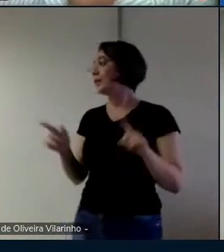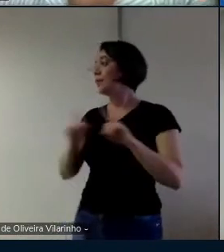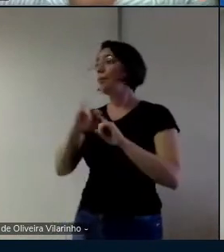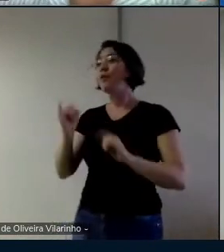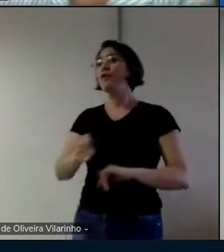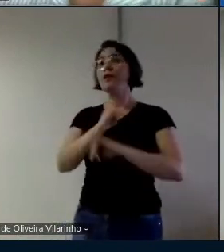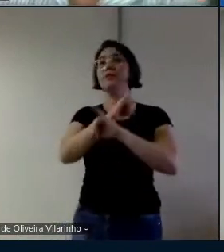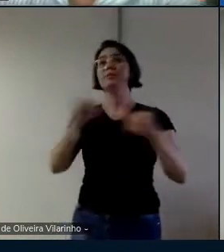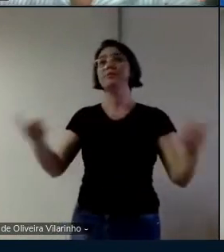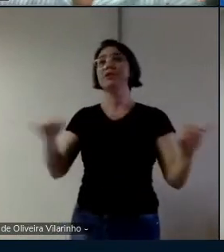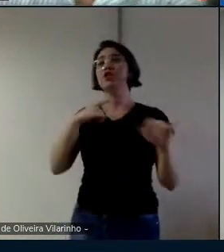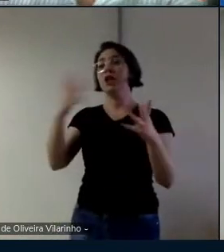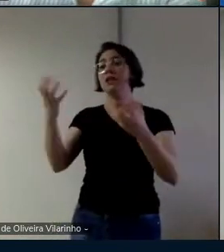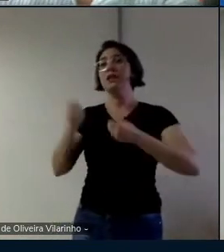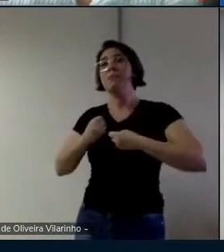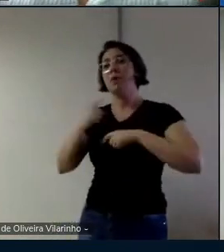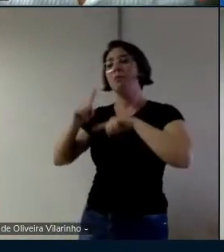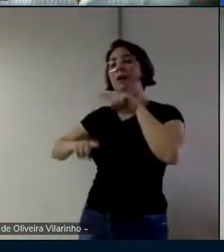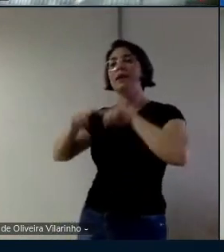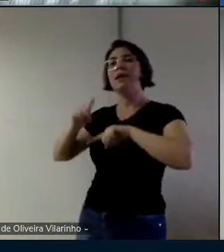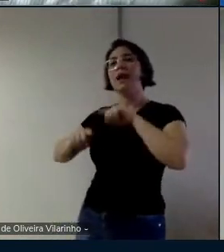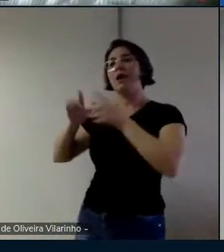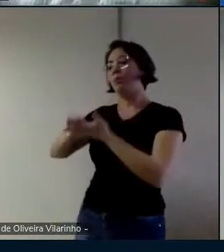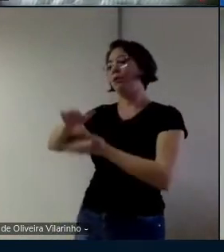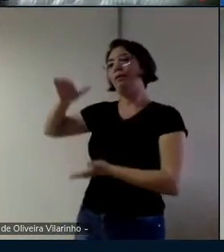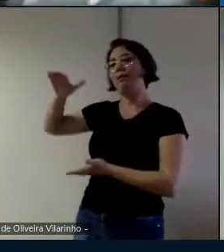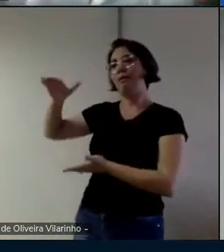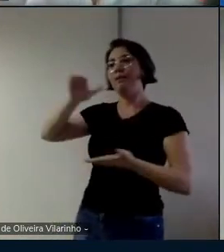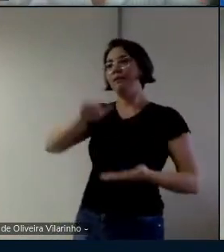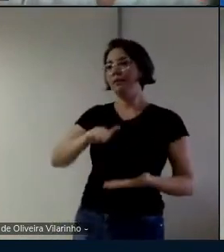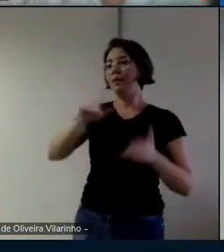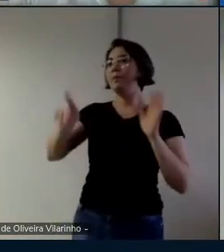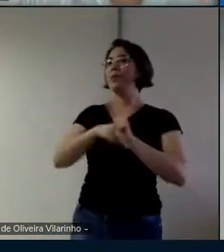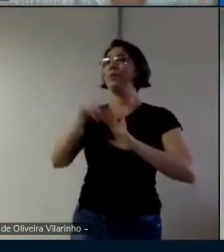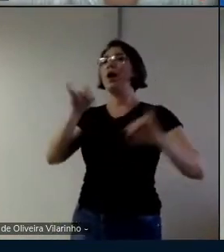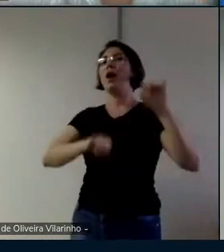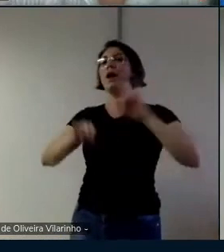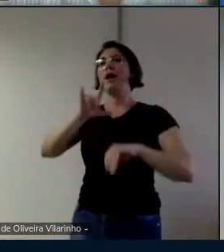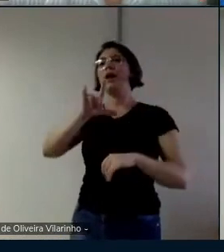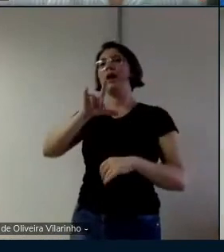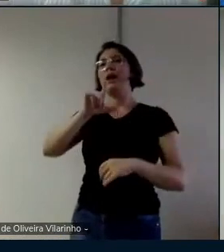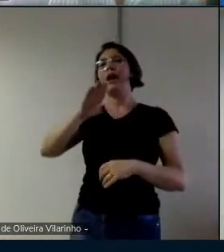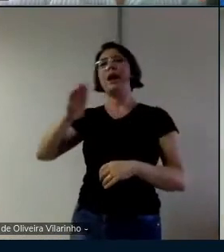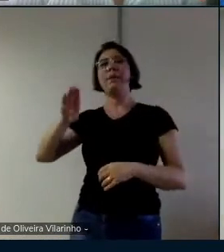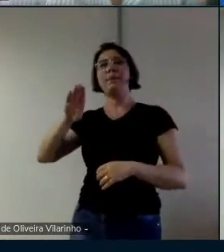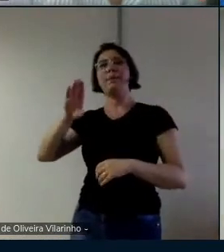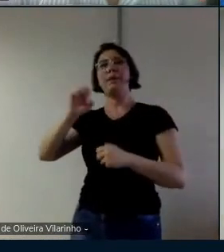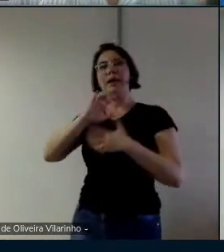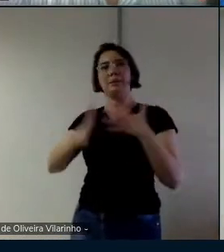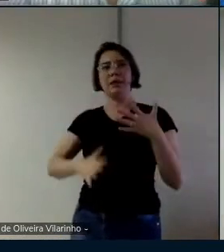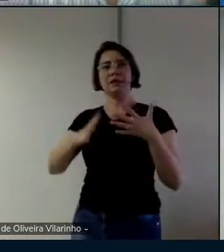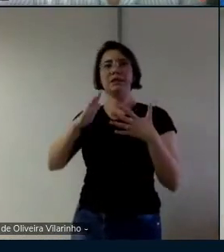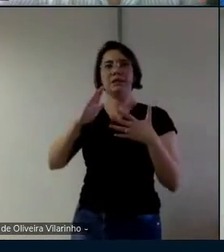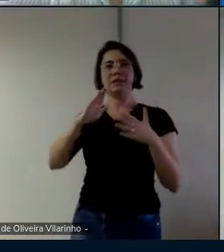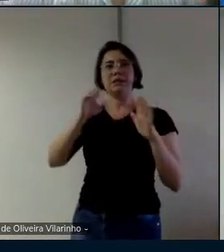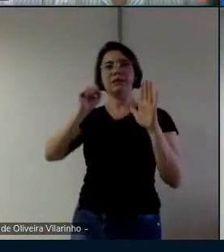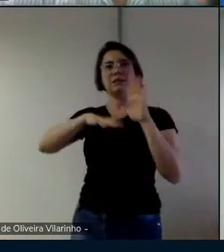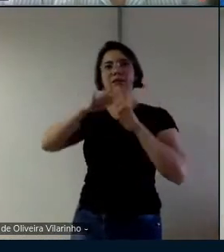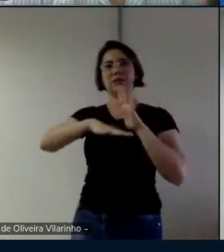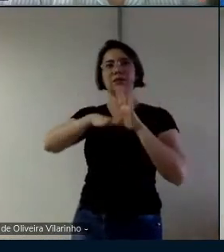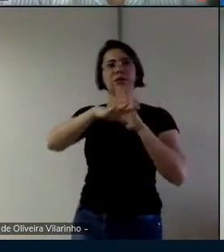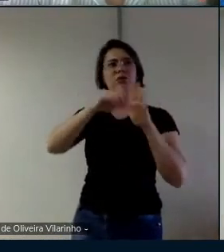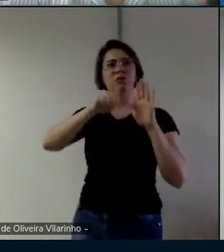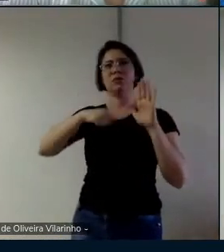recebendo material chegou algum material pra nós do laboratório que eu acho que vai ser muito bom pra gente continuar essa